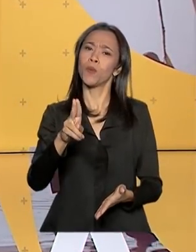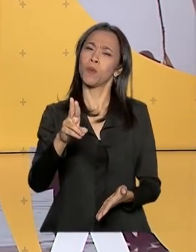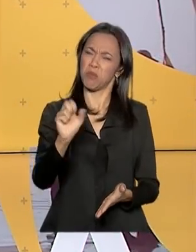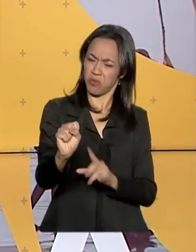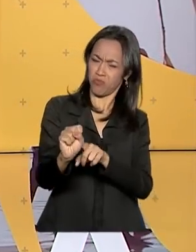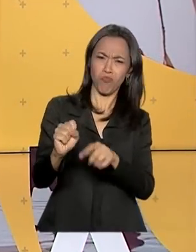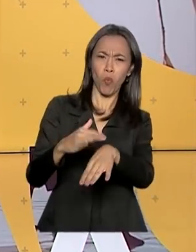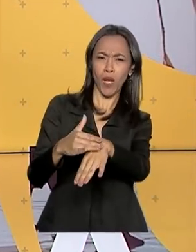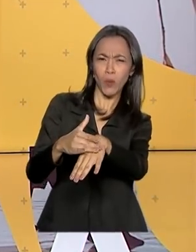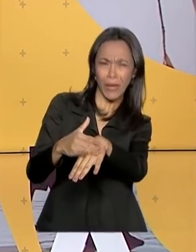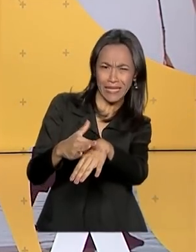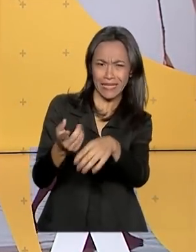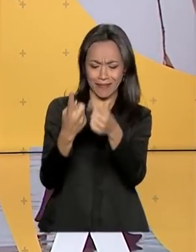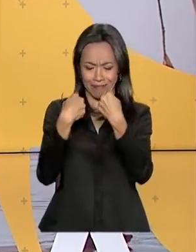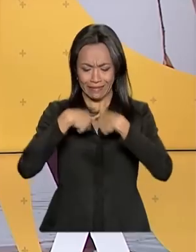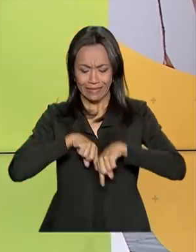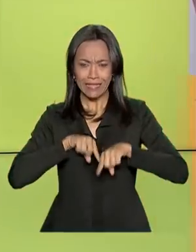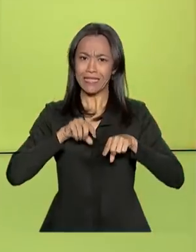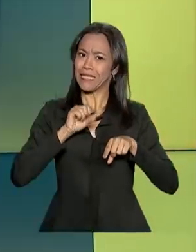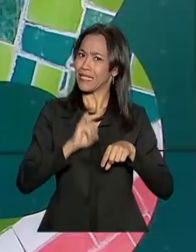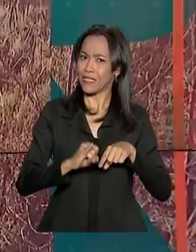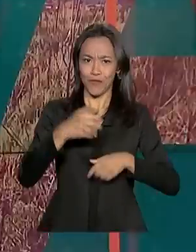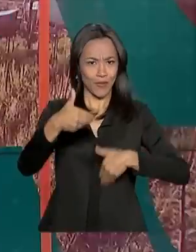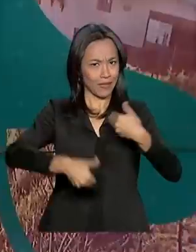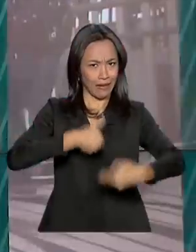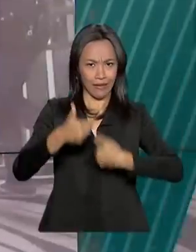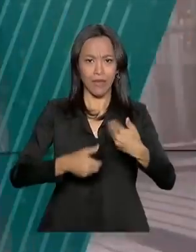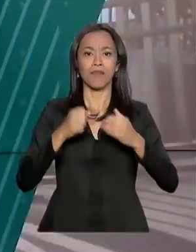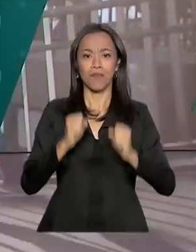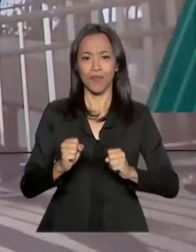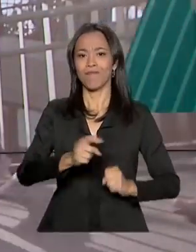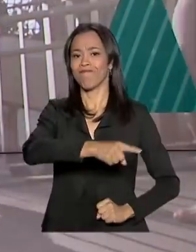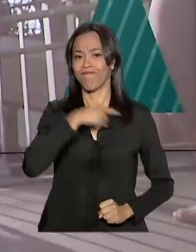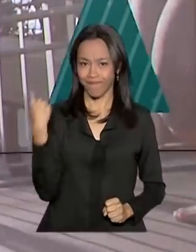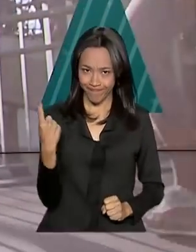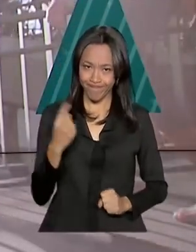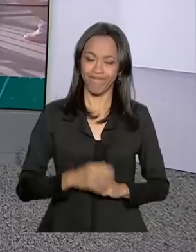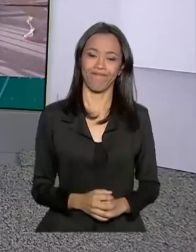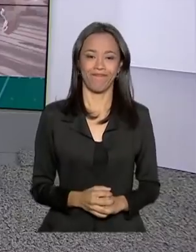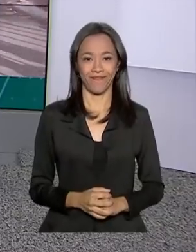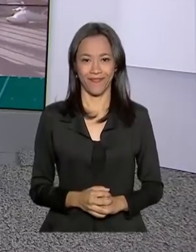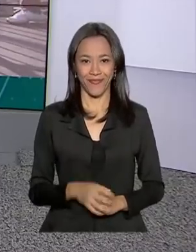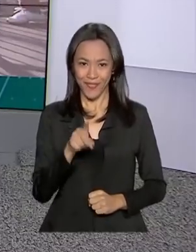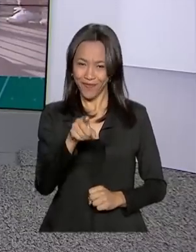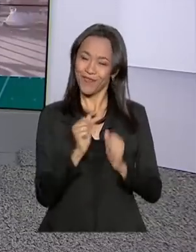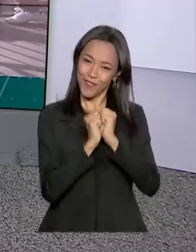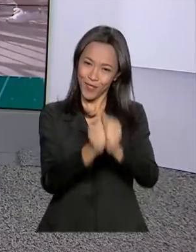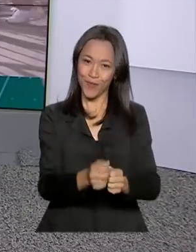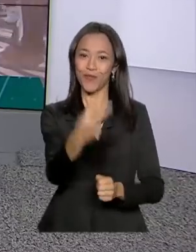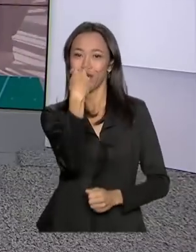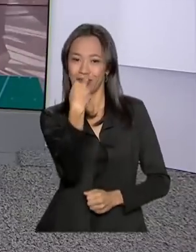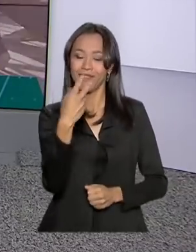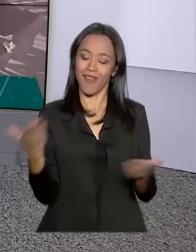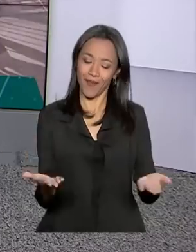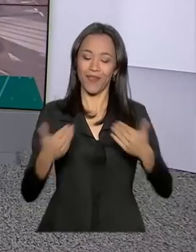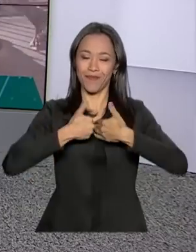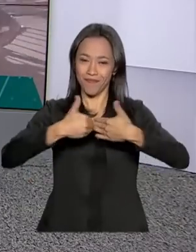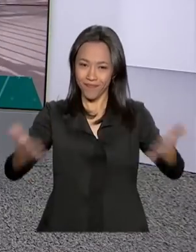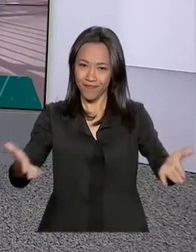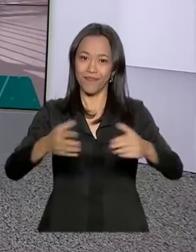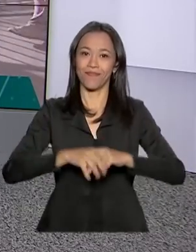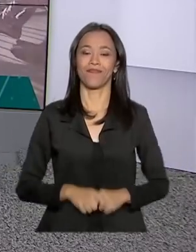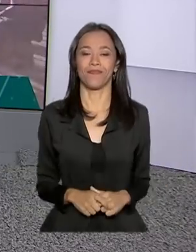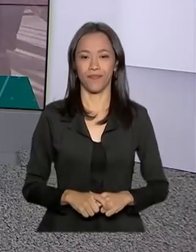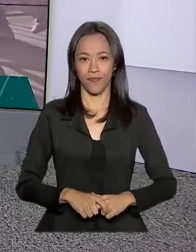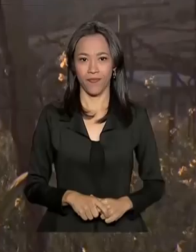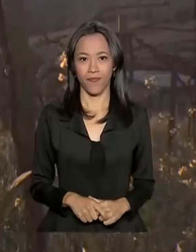inflamatória autoimune que se não for tratada, pode matar. Fique com a gente, o Brasil em Dia já está